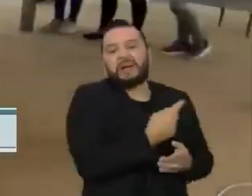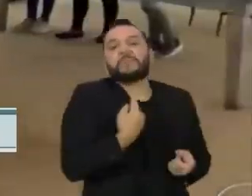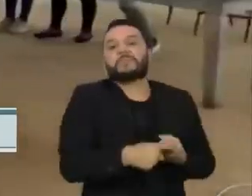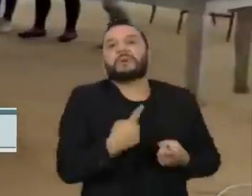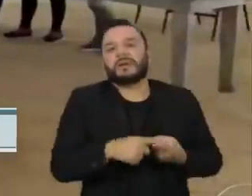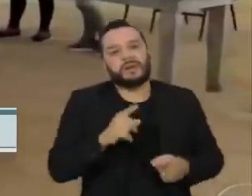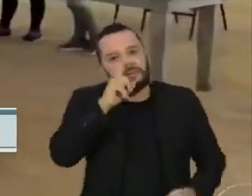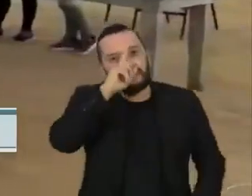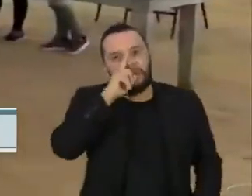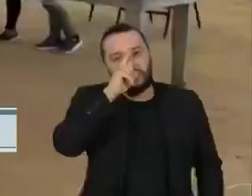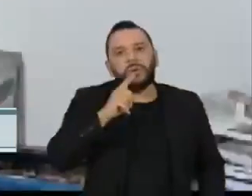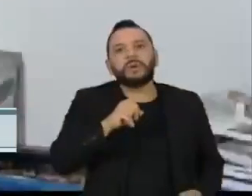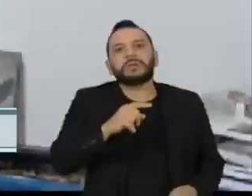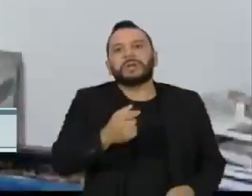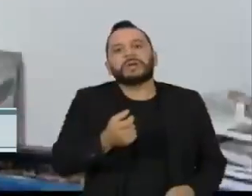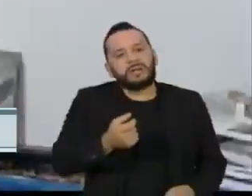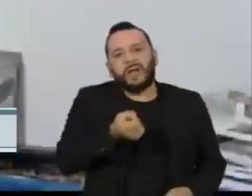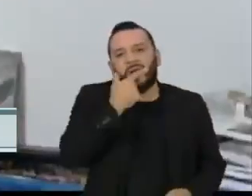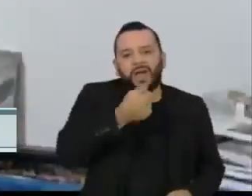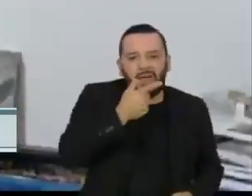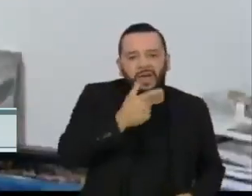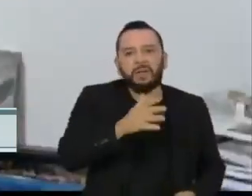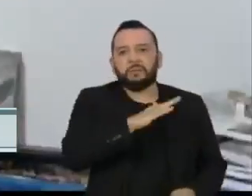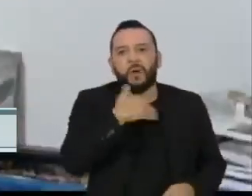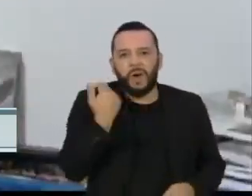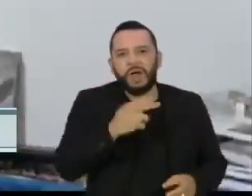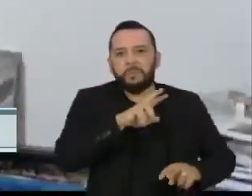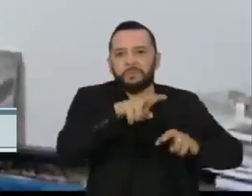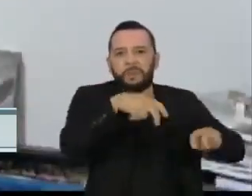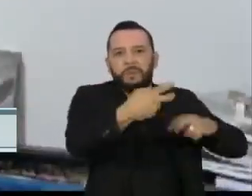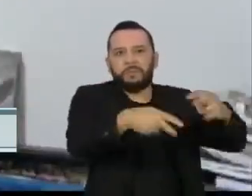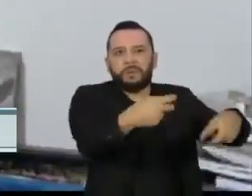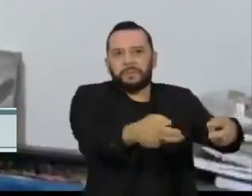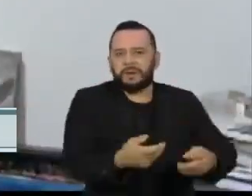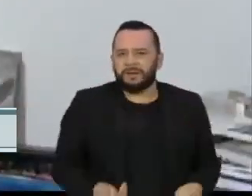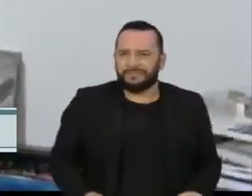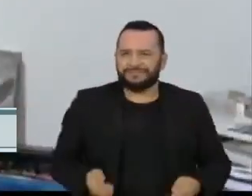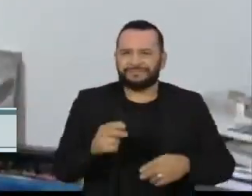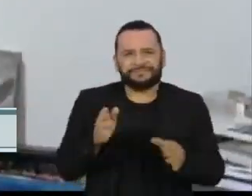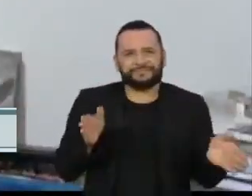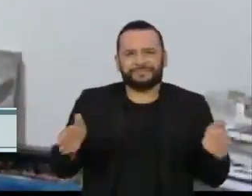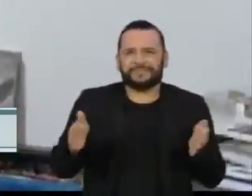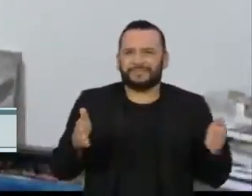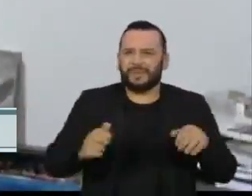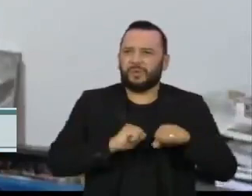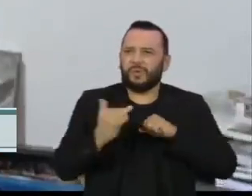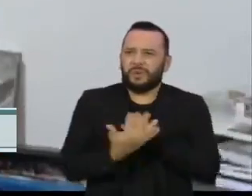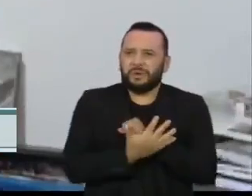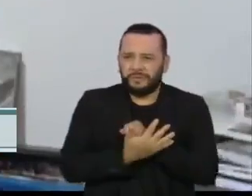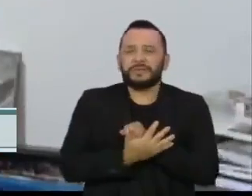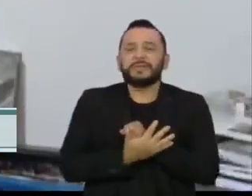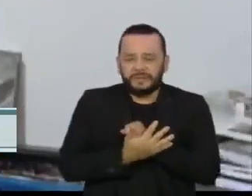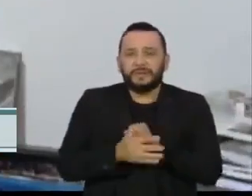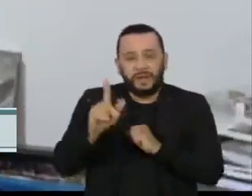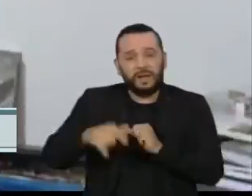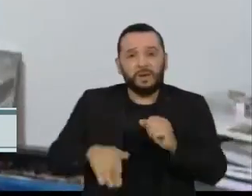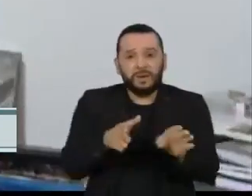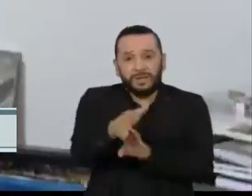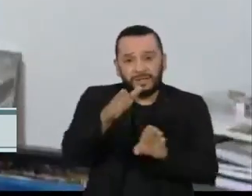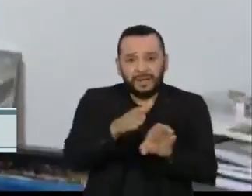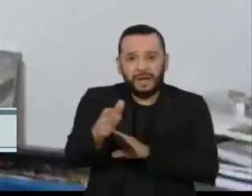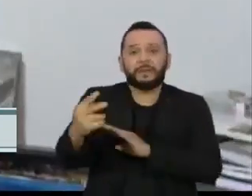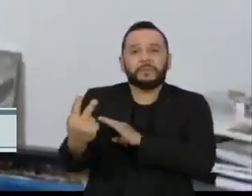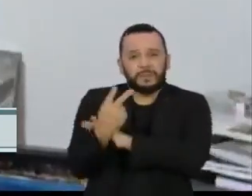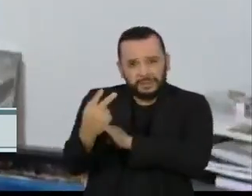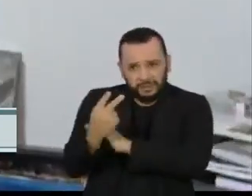riscos aos indígenas. Se a gente está num momento de uma pandemia que é orientada a se